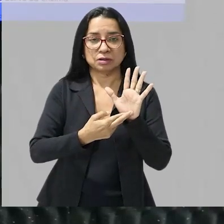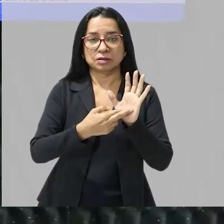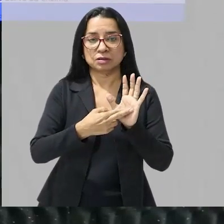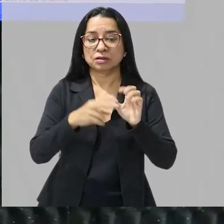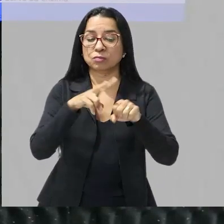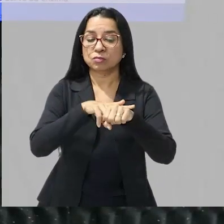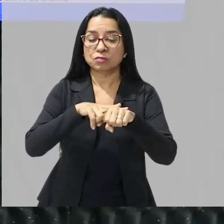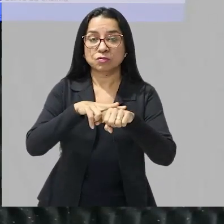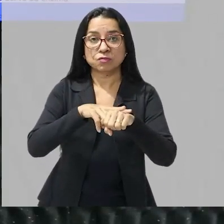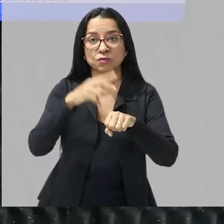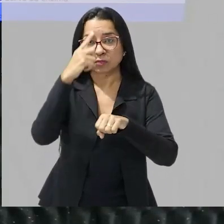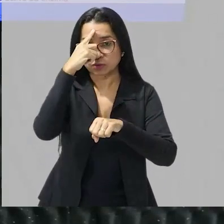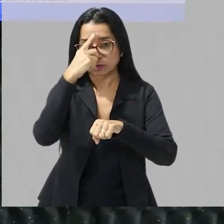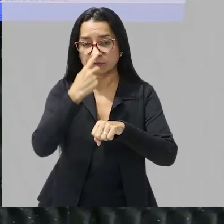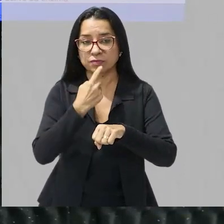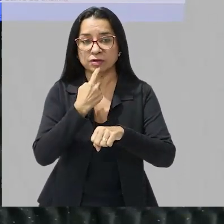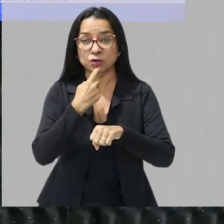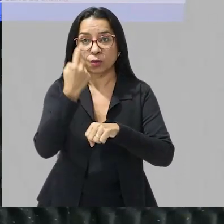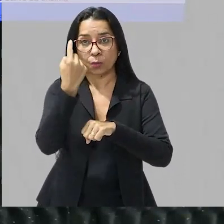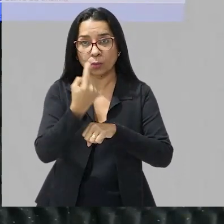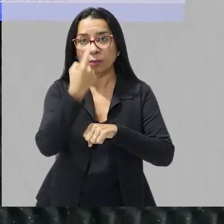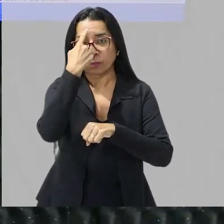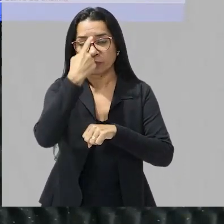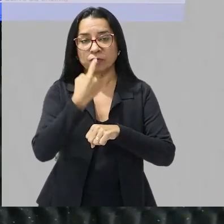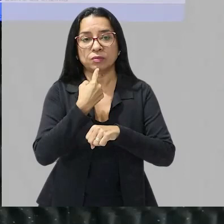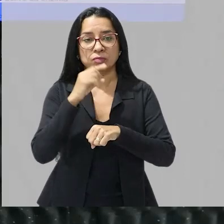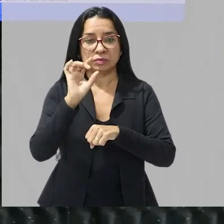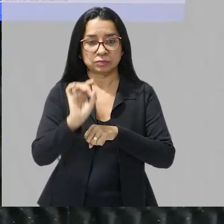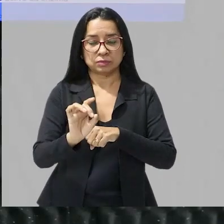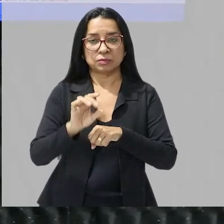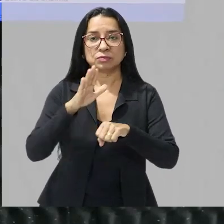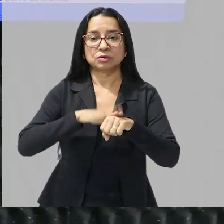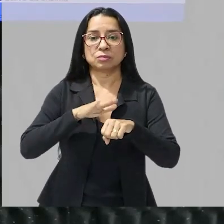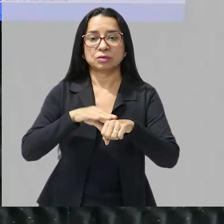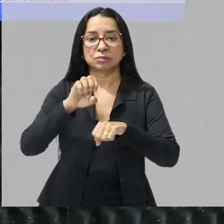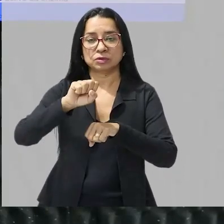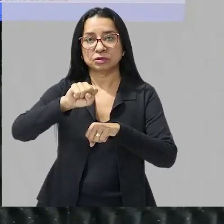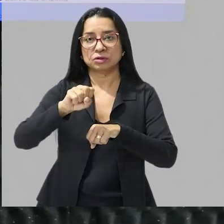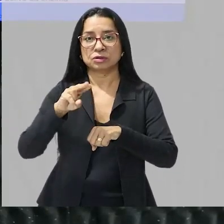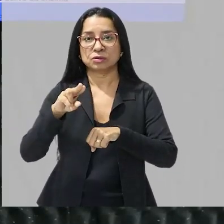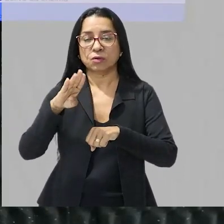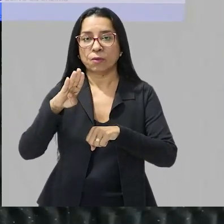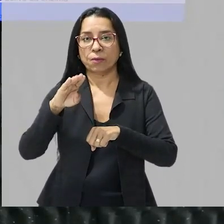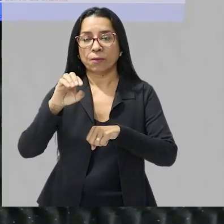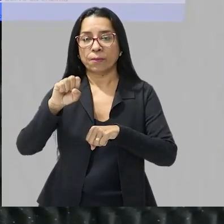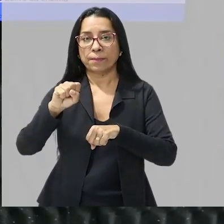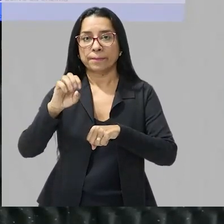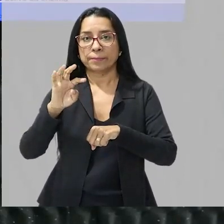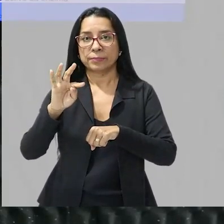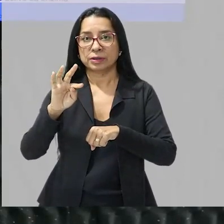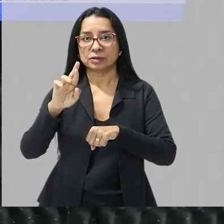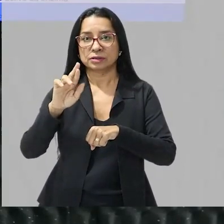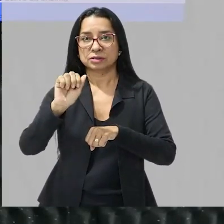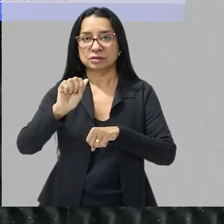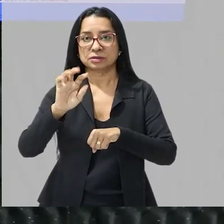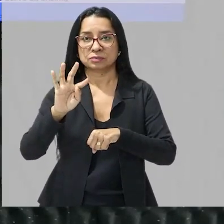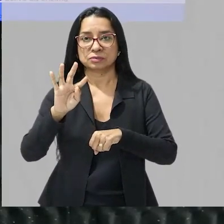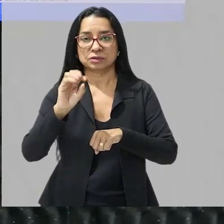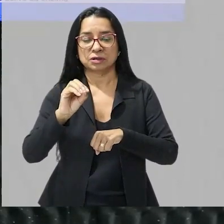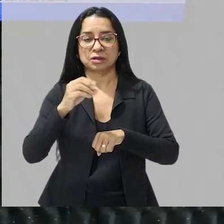na verdade é uma figura só né? nós chamamos de substrato tá? e aqui nós temos a enzima